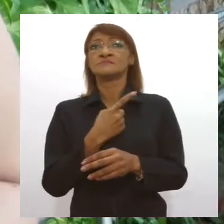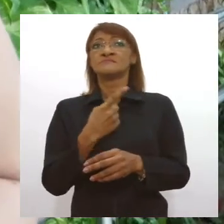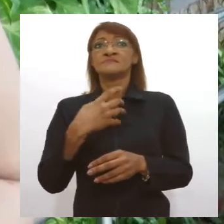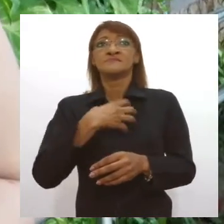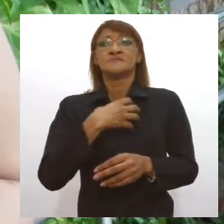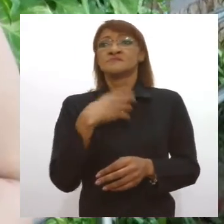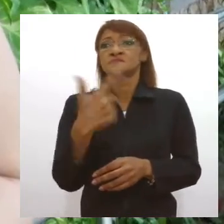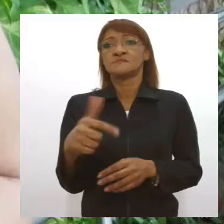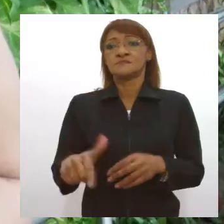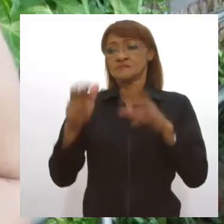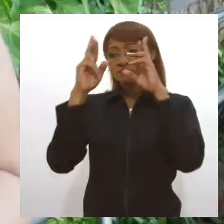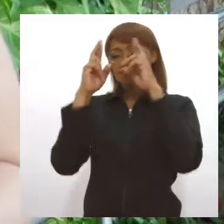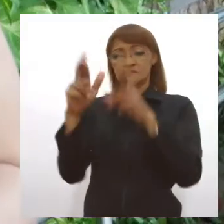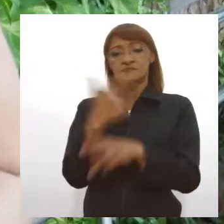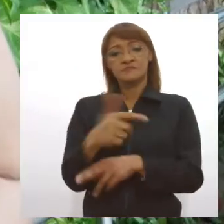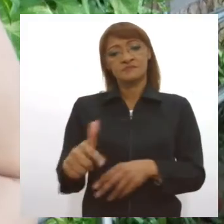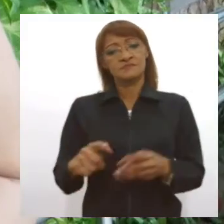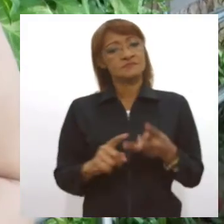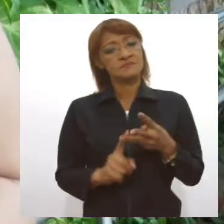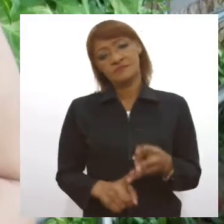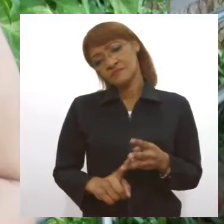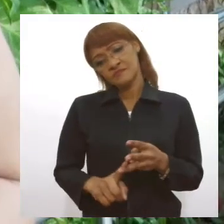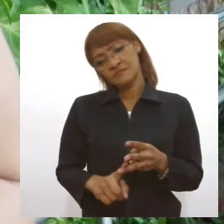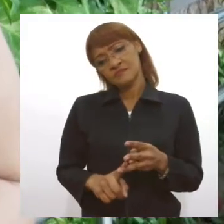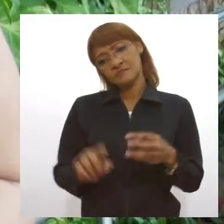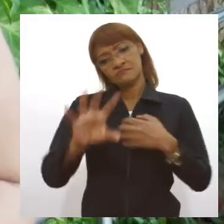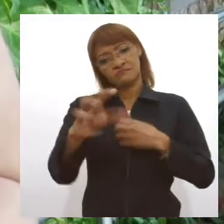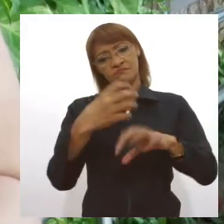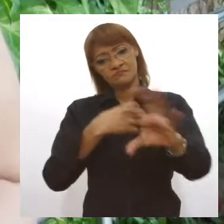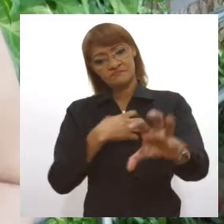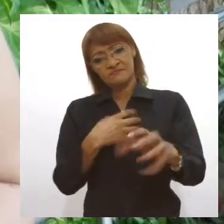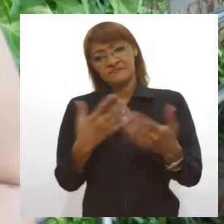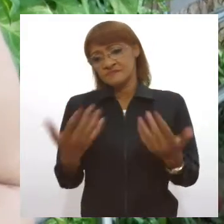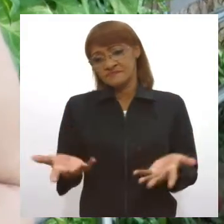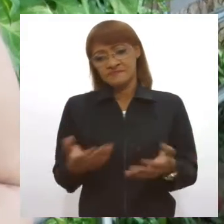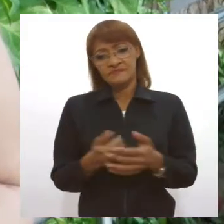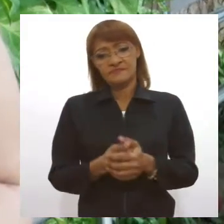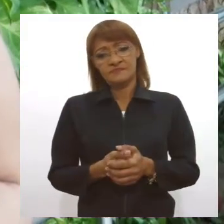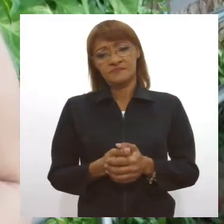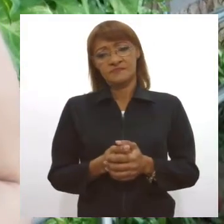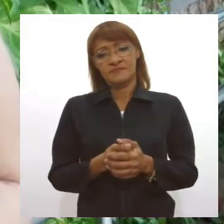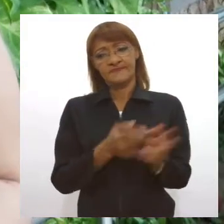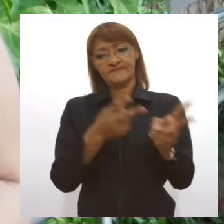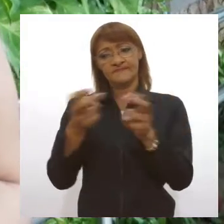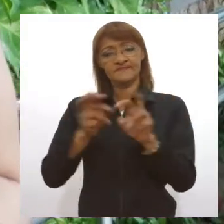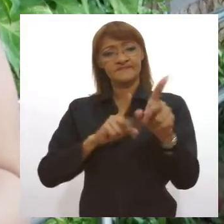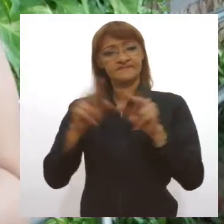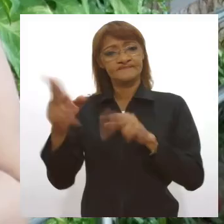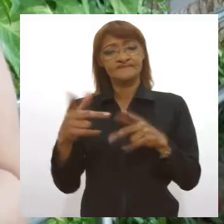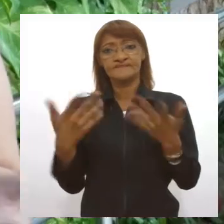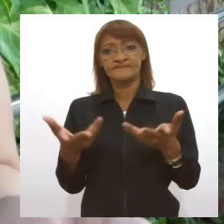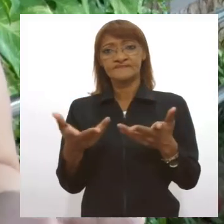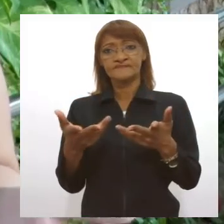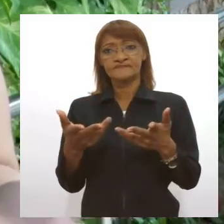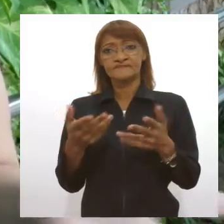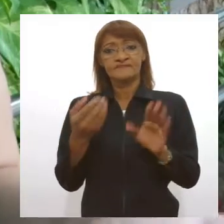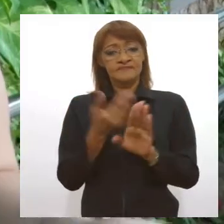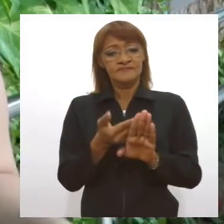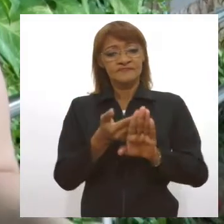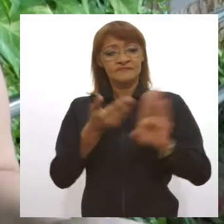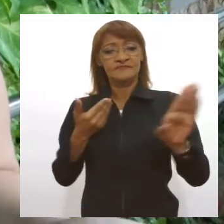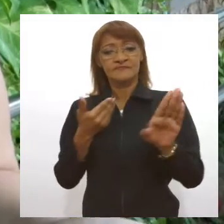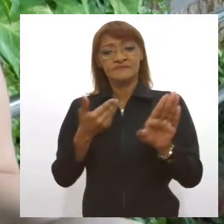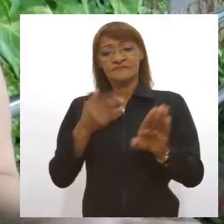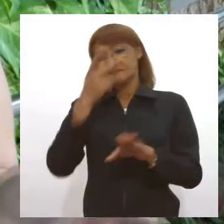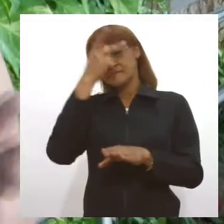deixe de ser respeitoso, deixe de olhar para o outro, deixe de entender as nossas diferenças. É o preconceito que afasta as pessoas